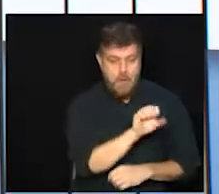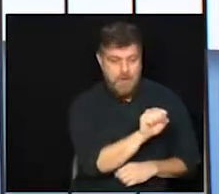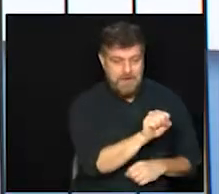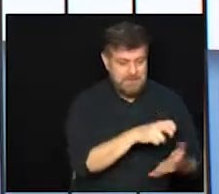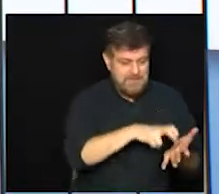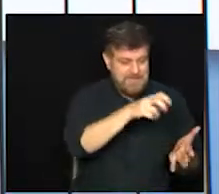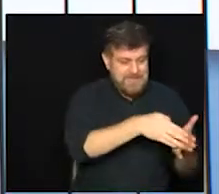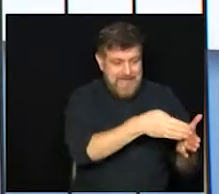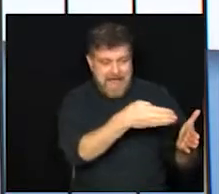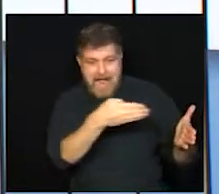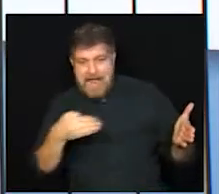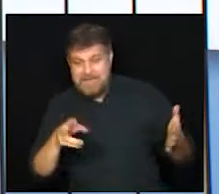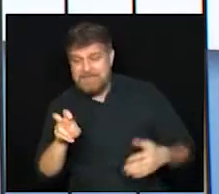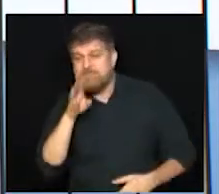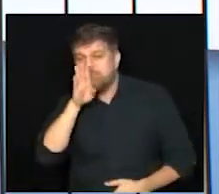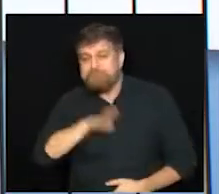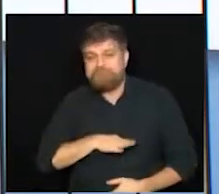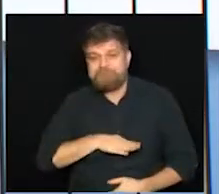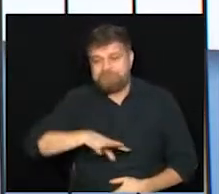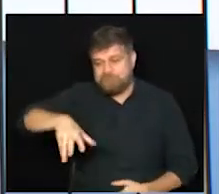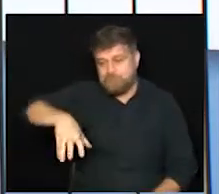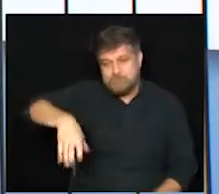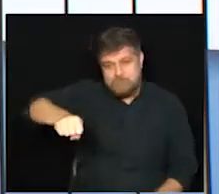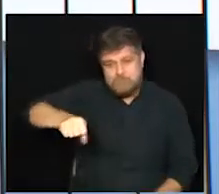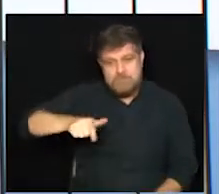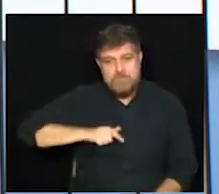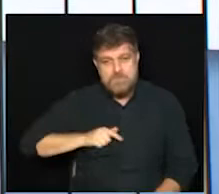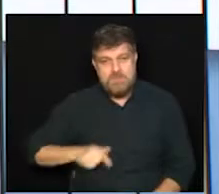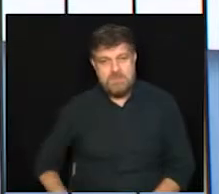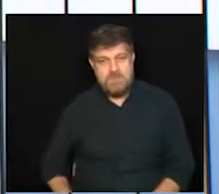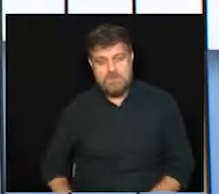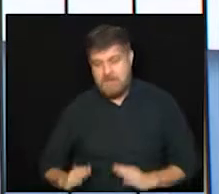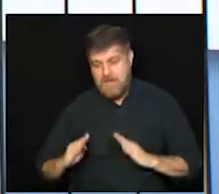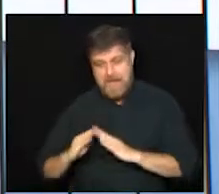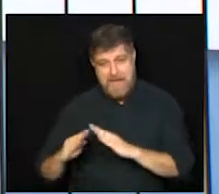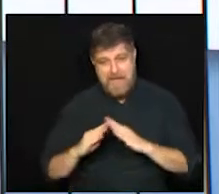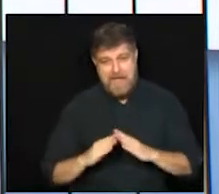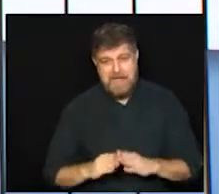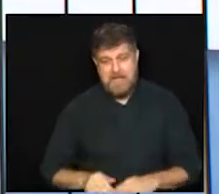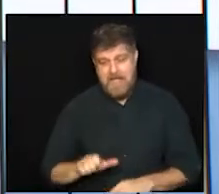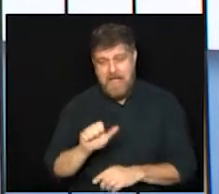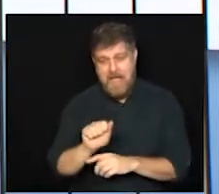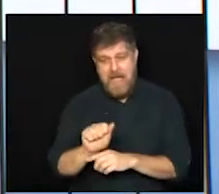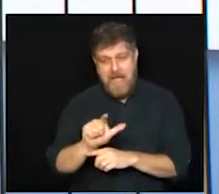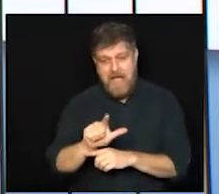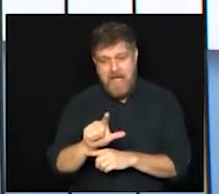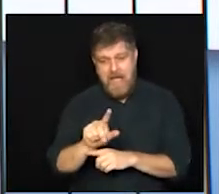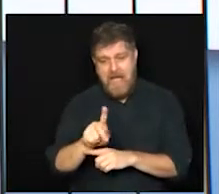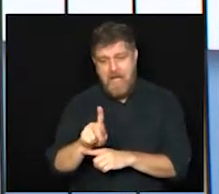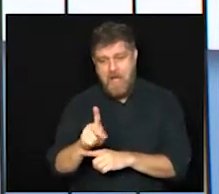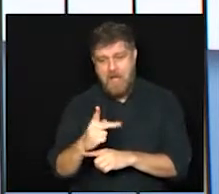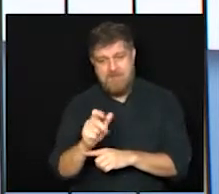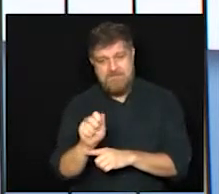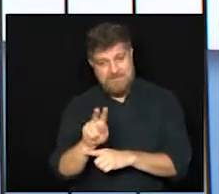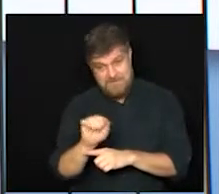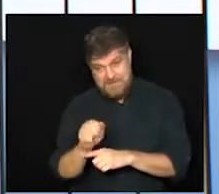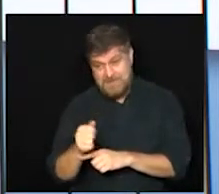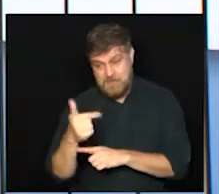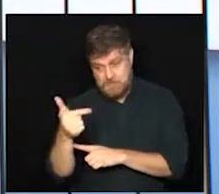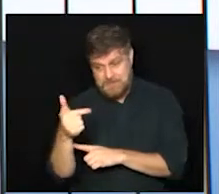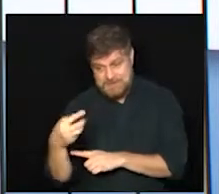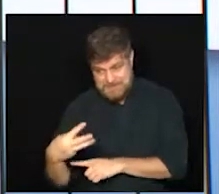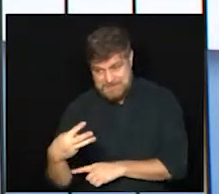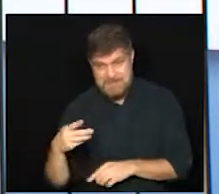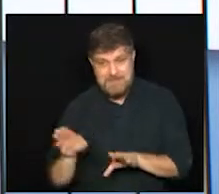da manhã às 5 da tarde no Residencial Jatibela, no Alphaville Dom Pedro 2 e 3, no